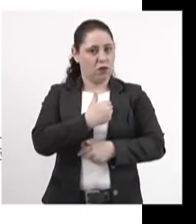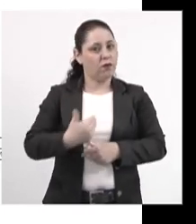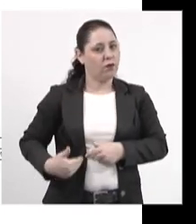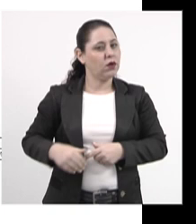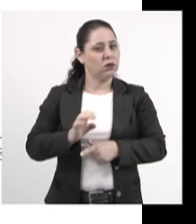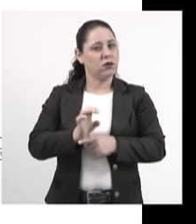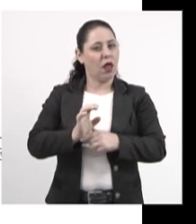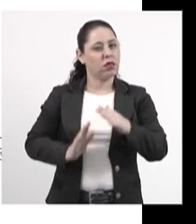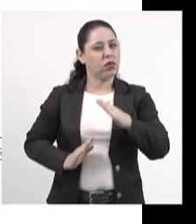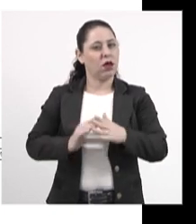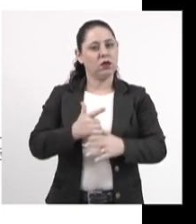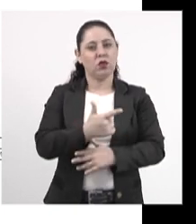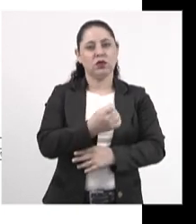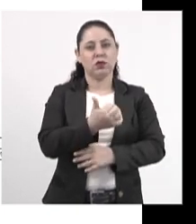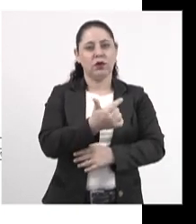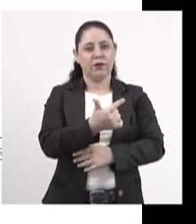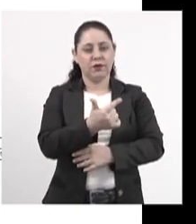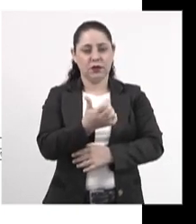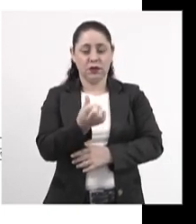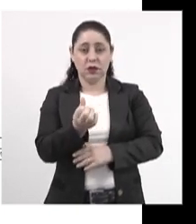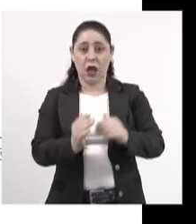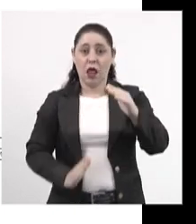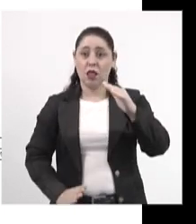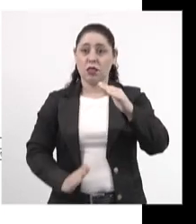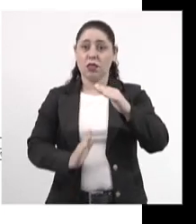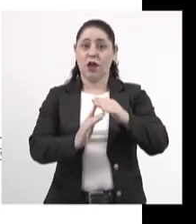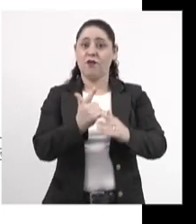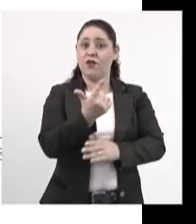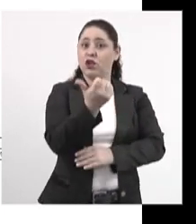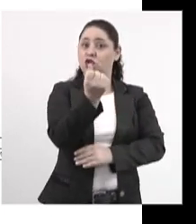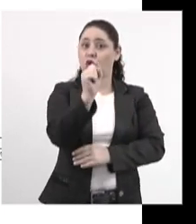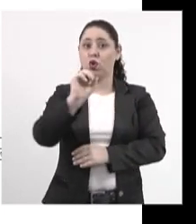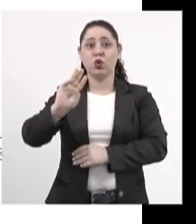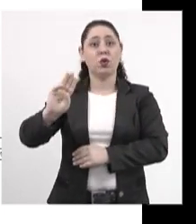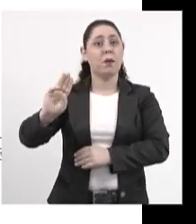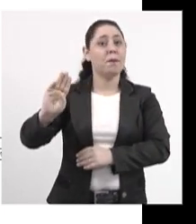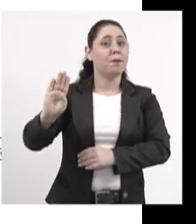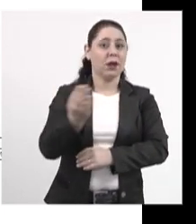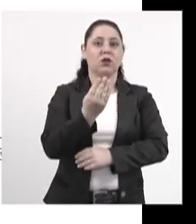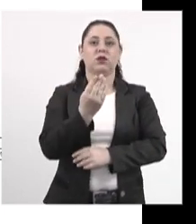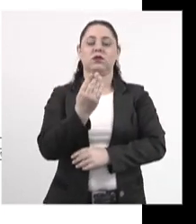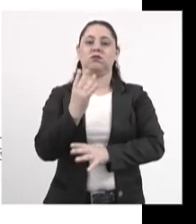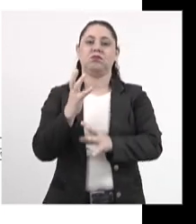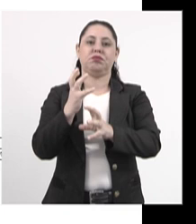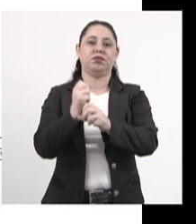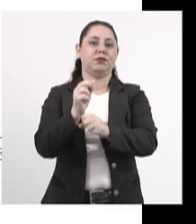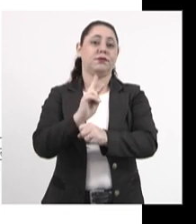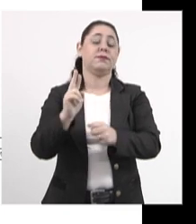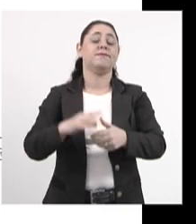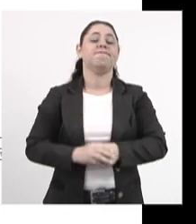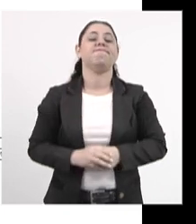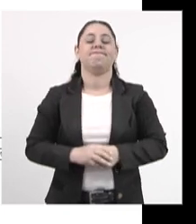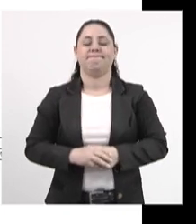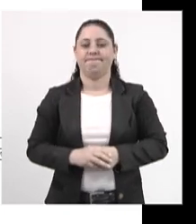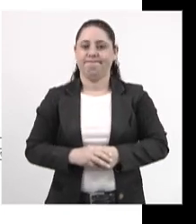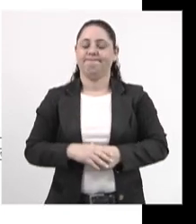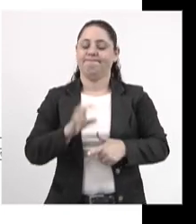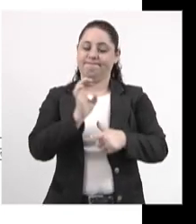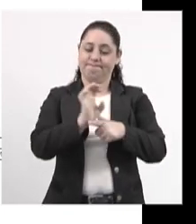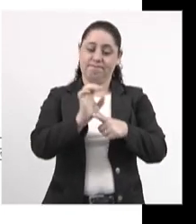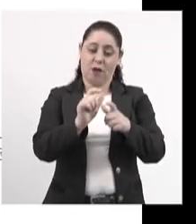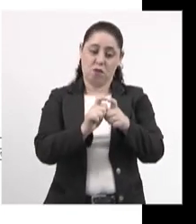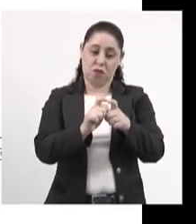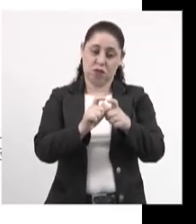Estado até 2026 é que nós chegamos a 28 bilhões de reais. Então, nota que o Mato Grosso do Sul está crescendo